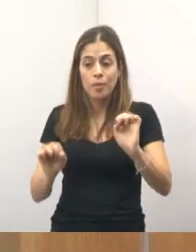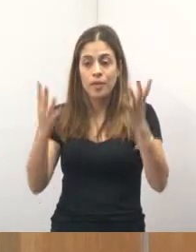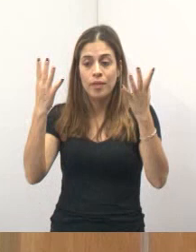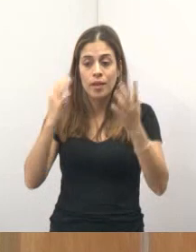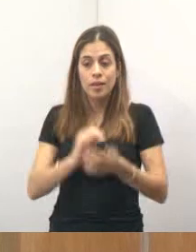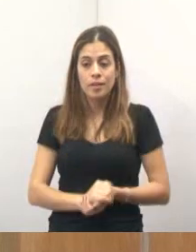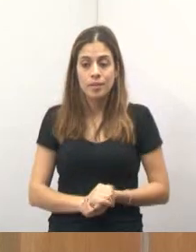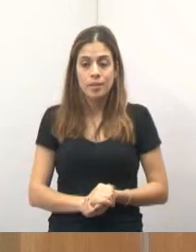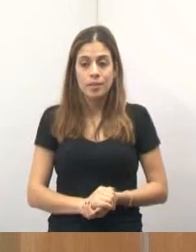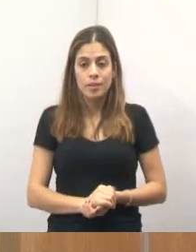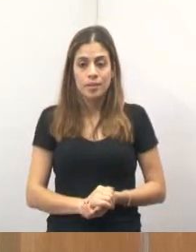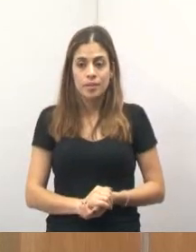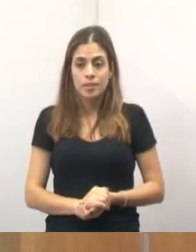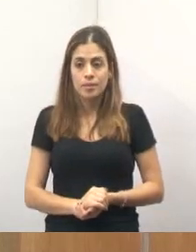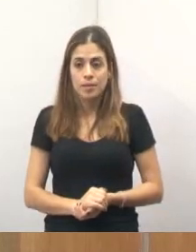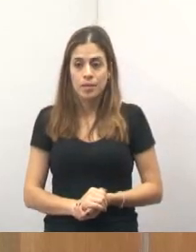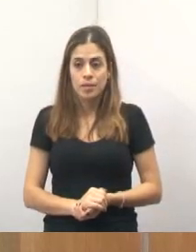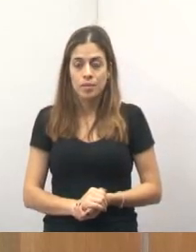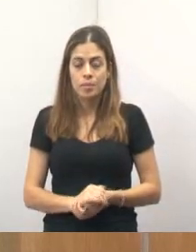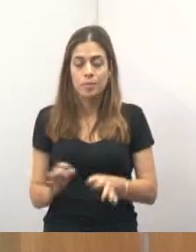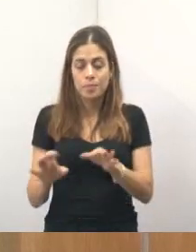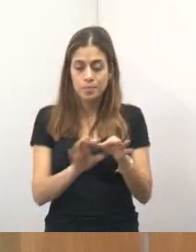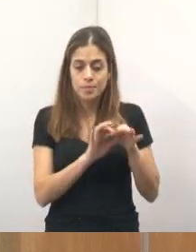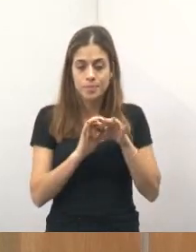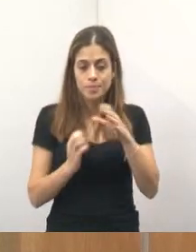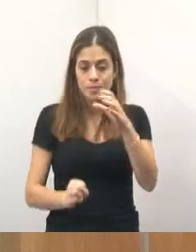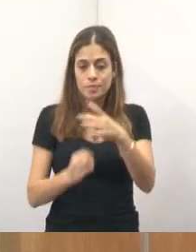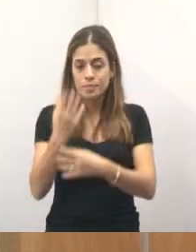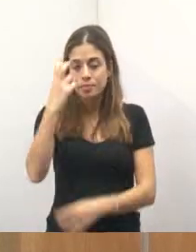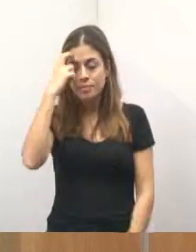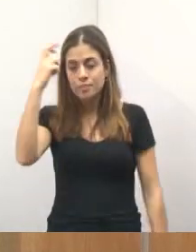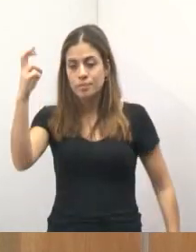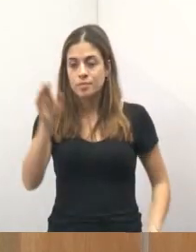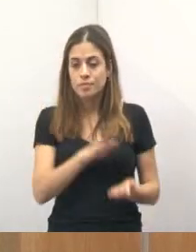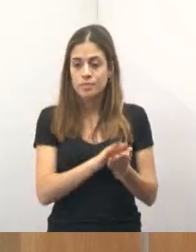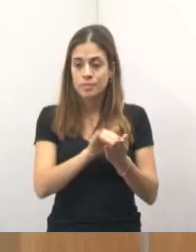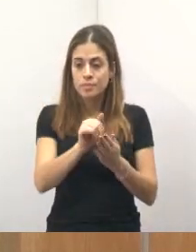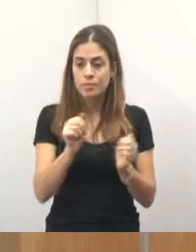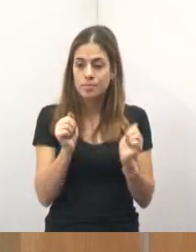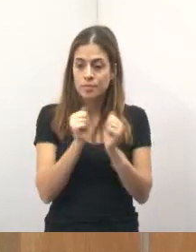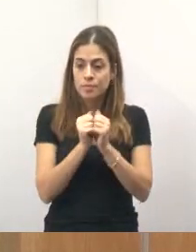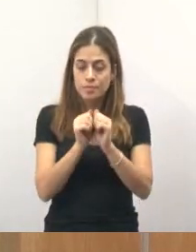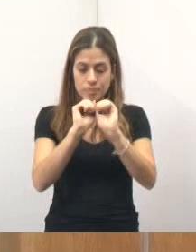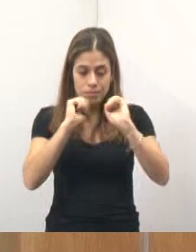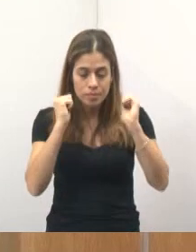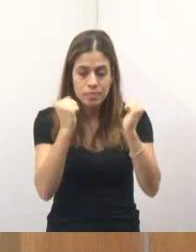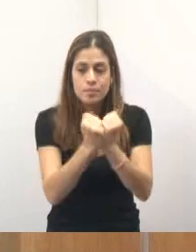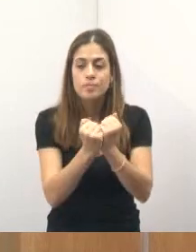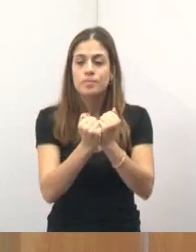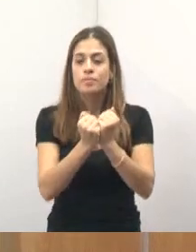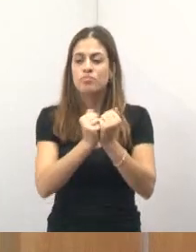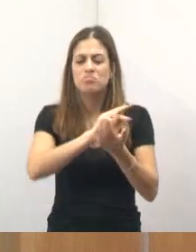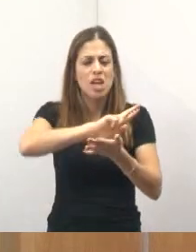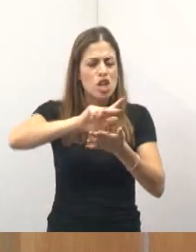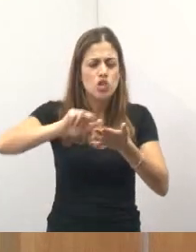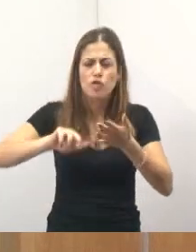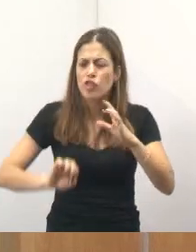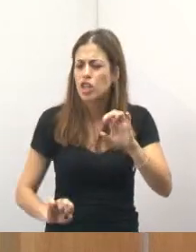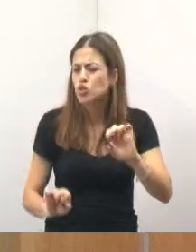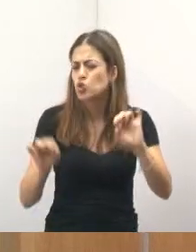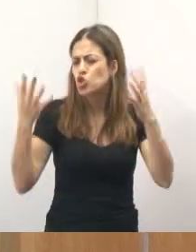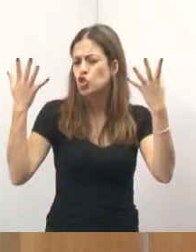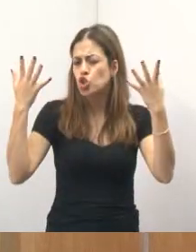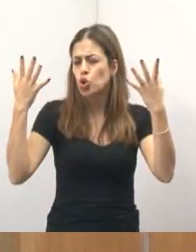a Secretaria de Uma Parceria aí da Fundação Cultural, juntamente com as entidades do município, muitos shows, comidas